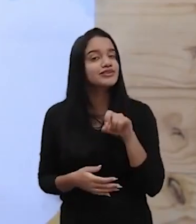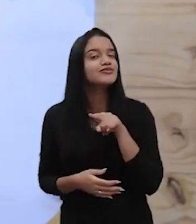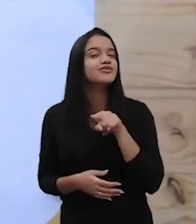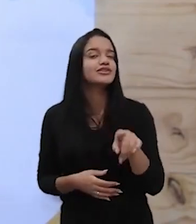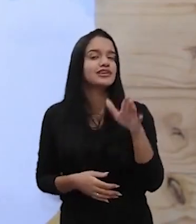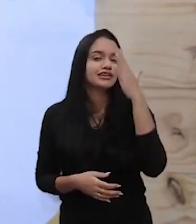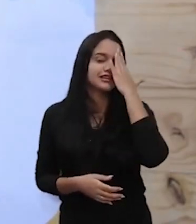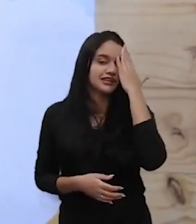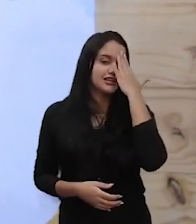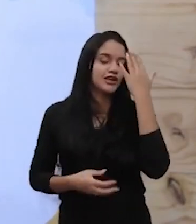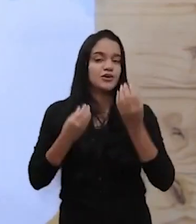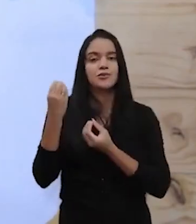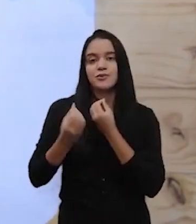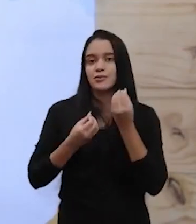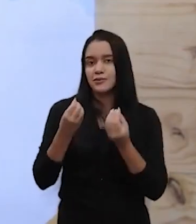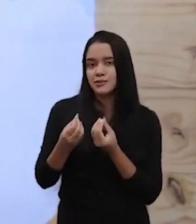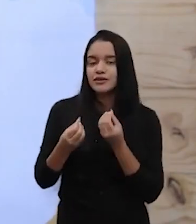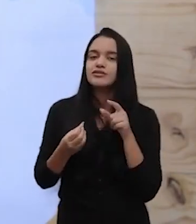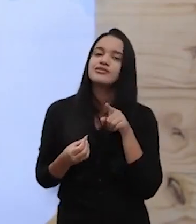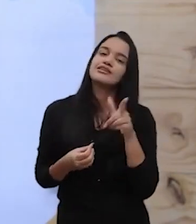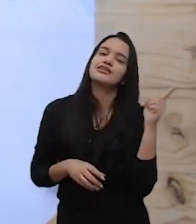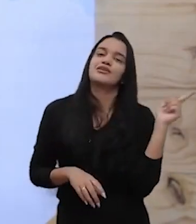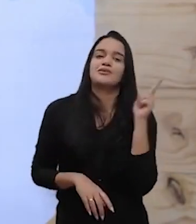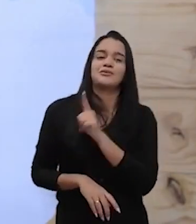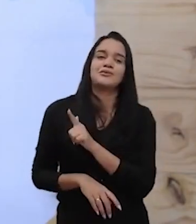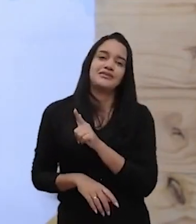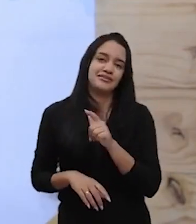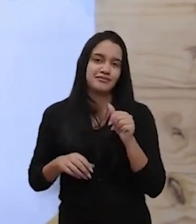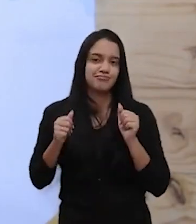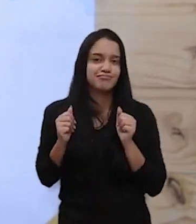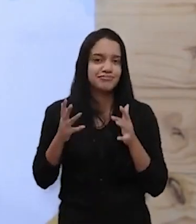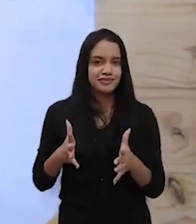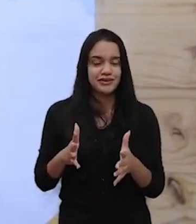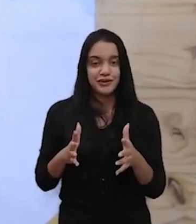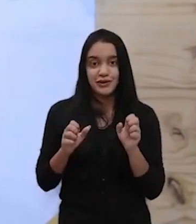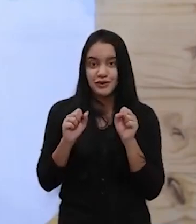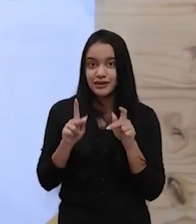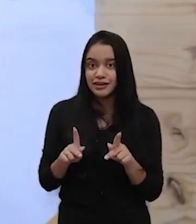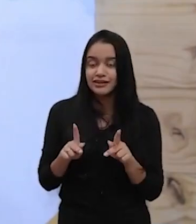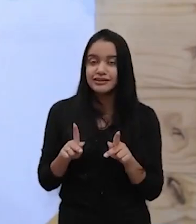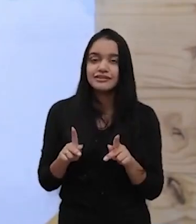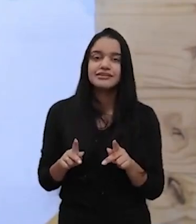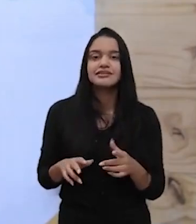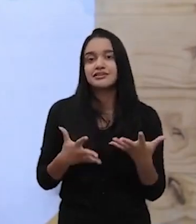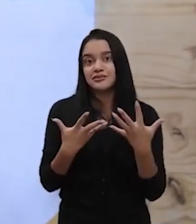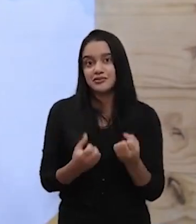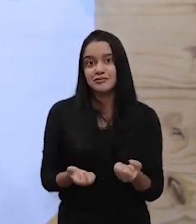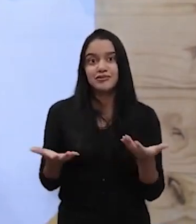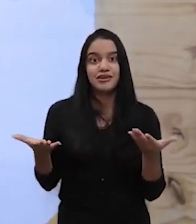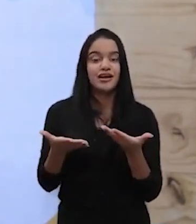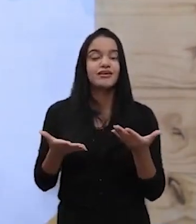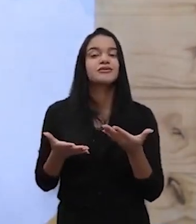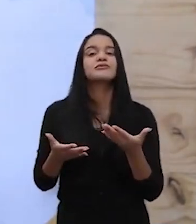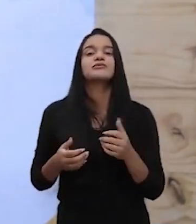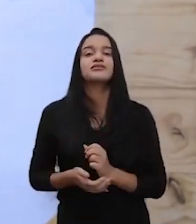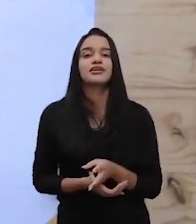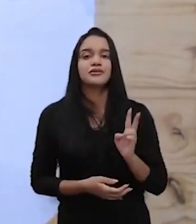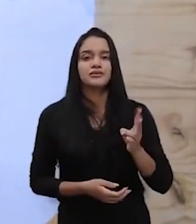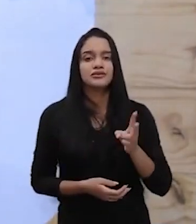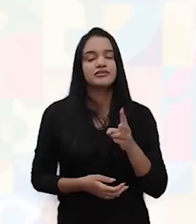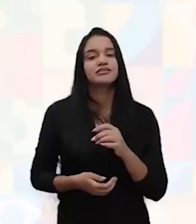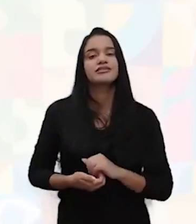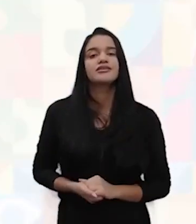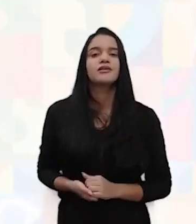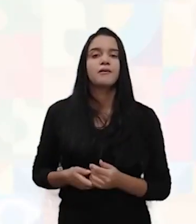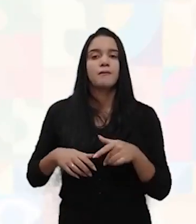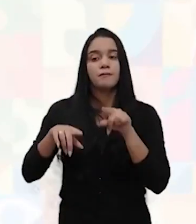exatamente como funciona este quadrante, você vai conseguir aplicá-la da melhor forma. Está bom? Vamos lá. Vem comigo. Plano de